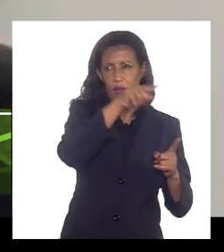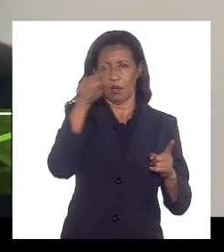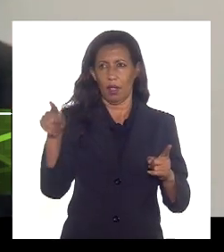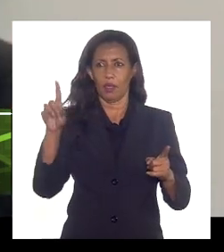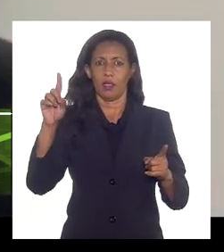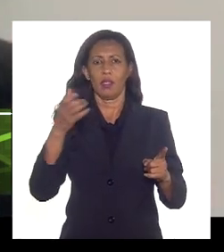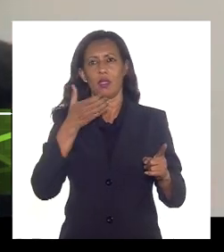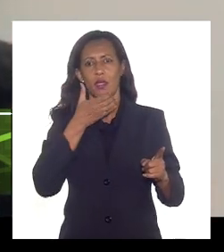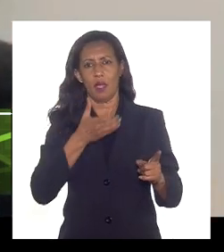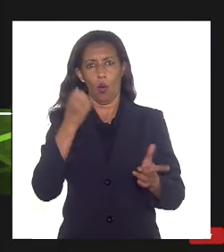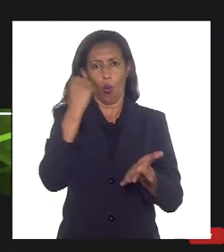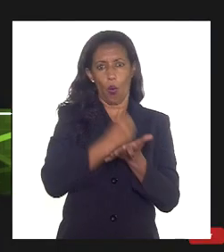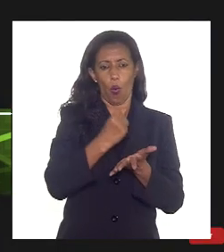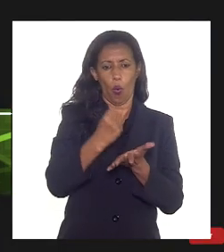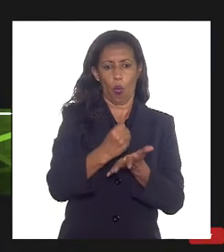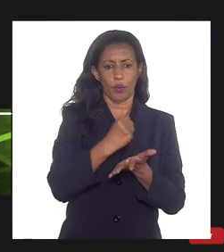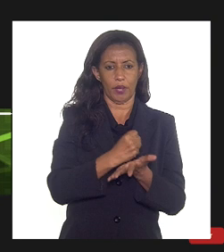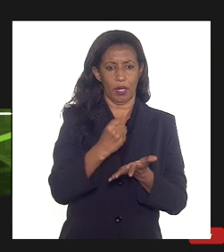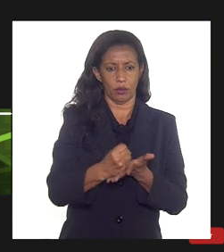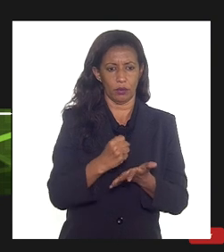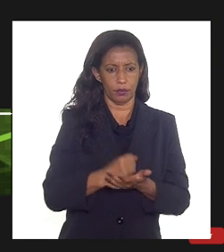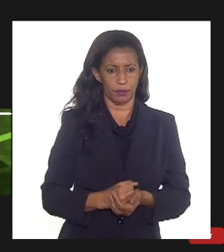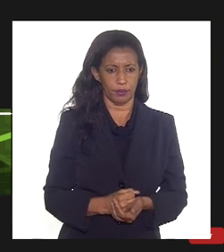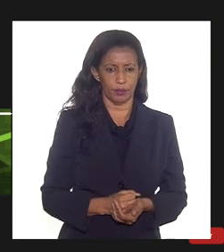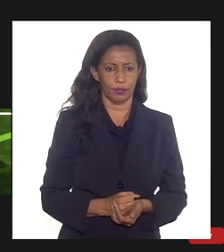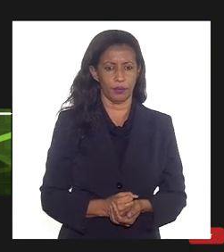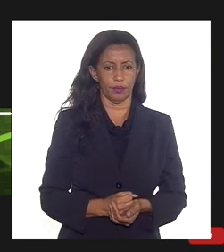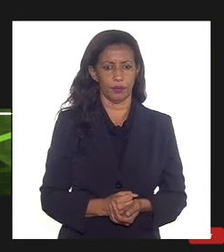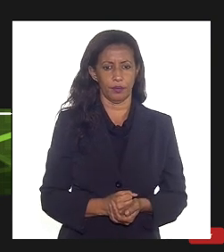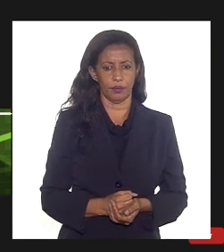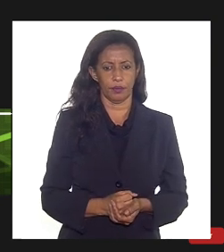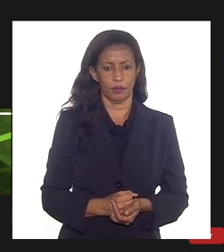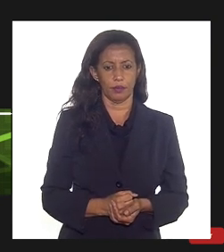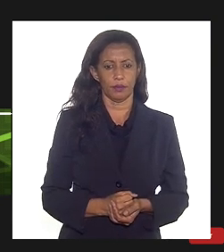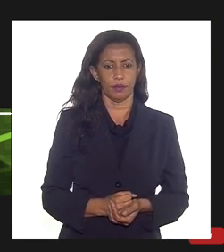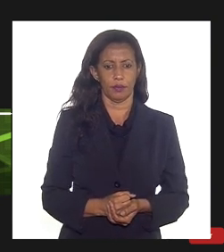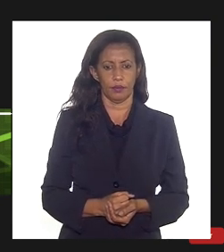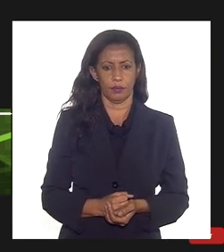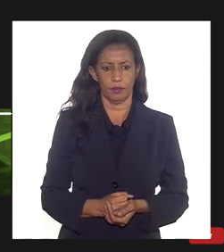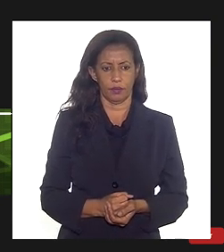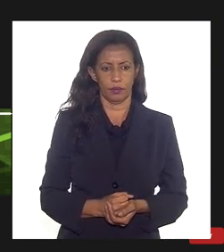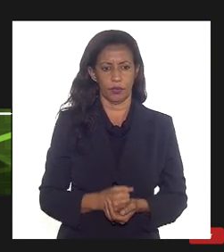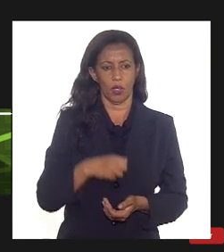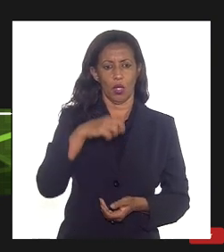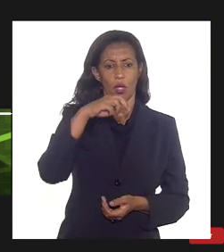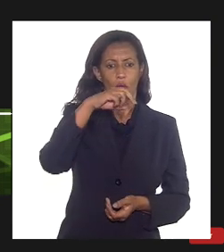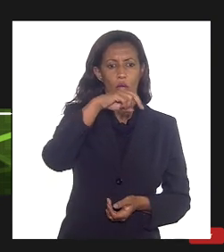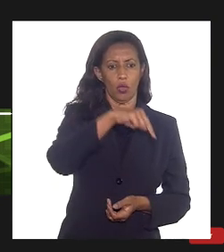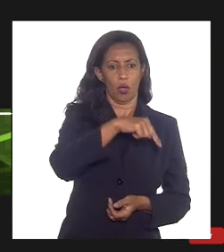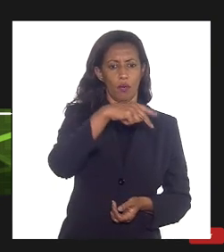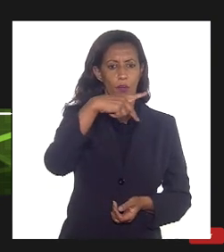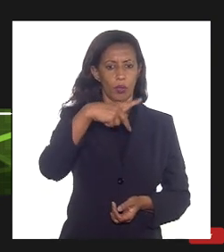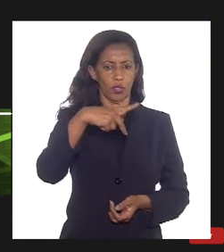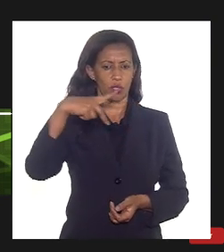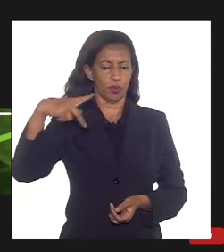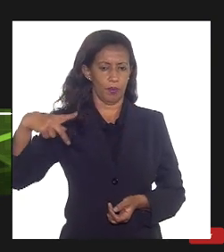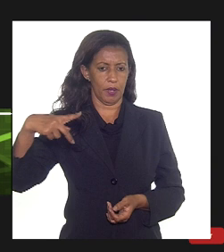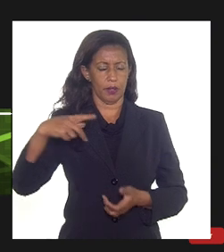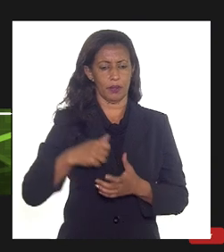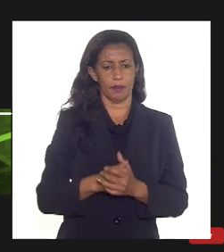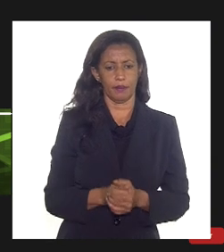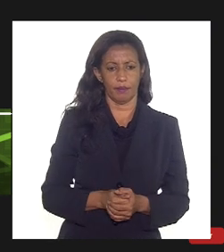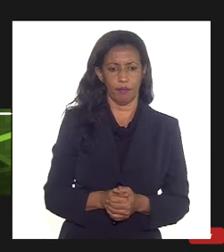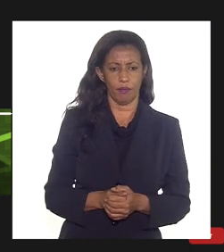contratos NPPA como nós chamamos NPPA de nova política de preços que era um tipo de contrato que já vigorava